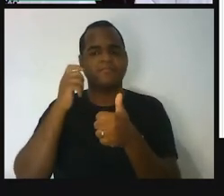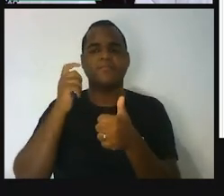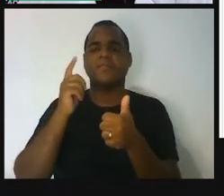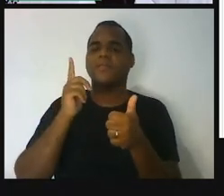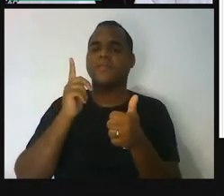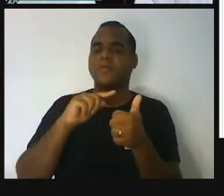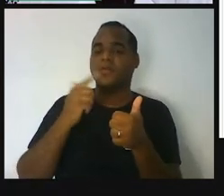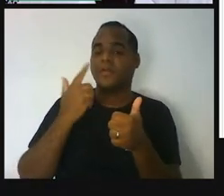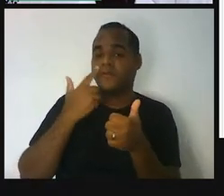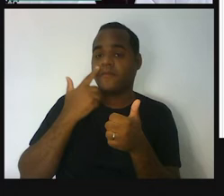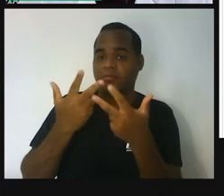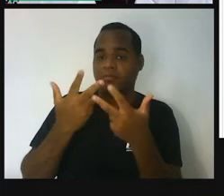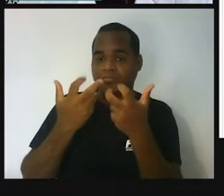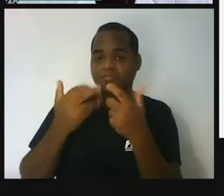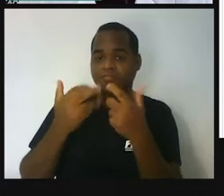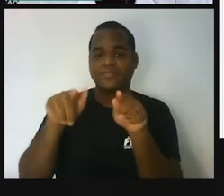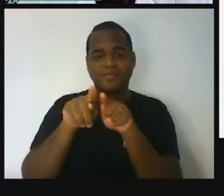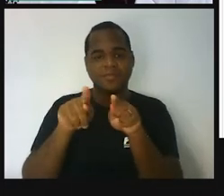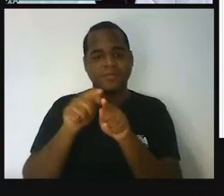professor, enxergar aqui.